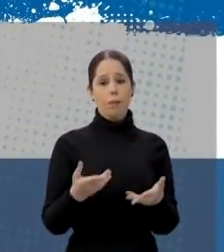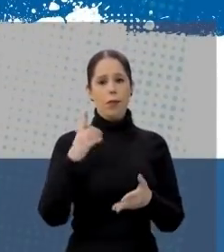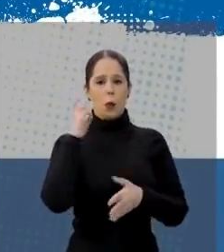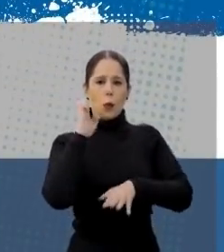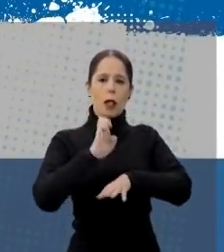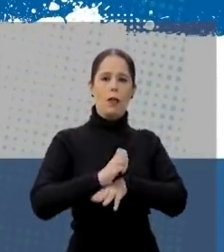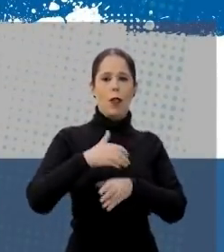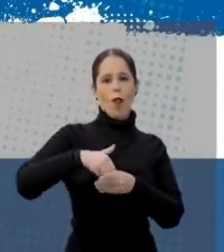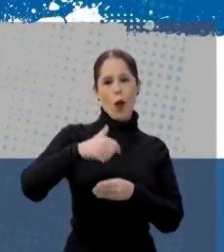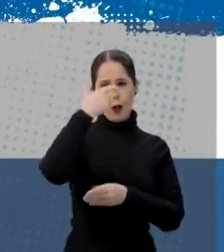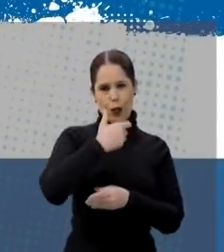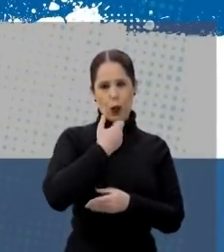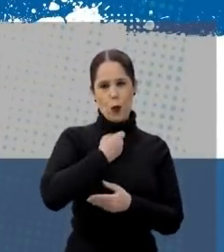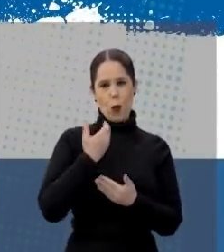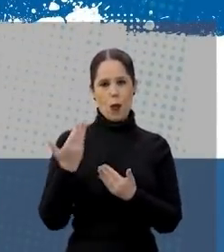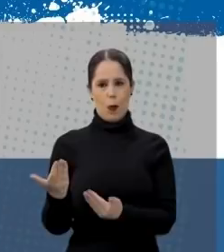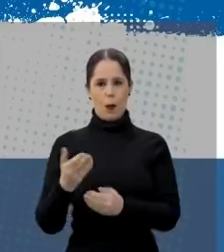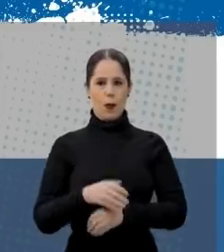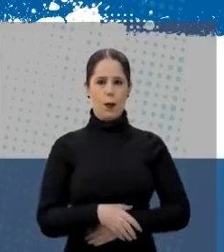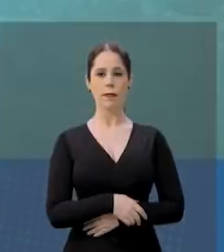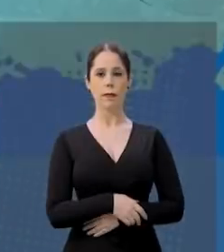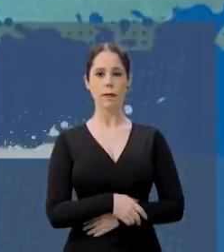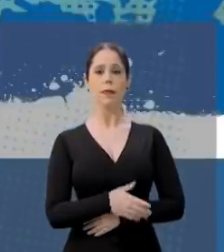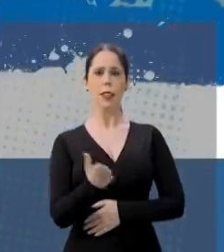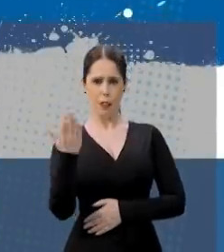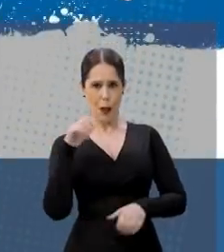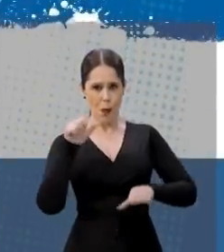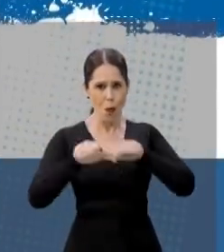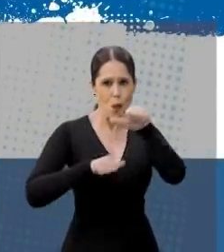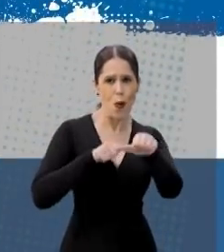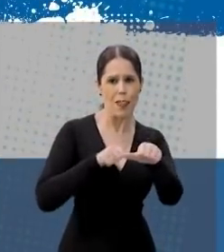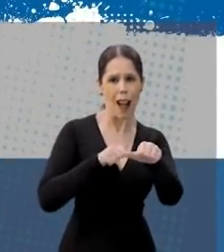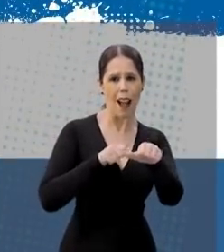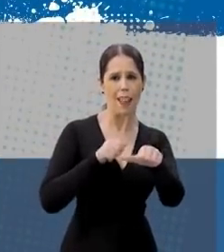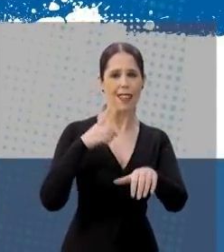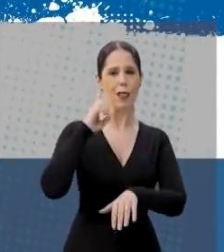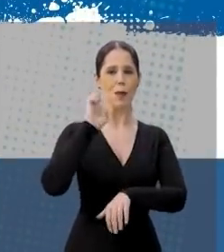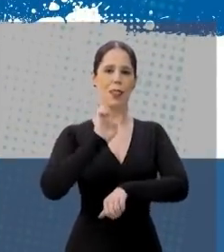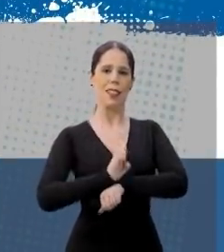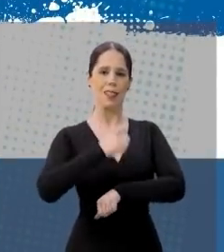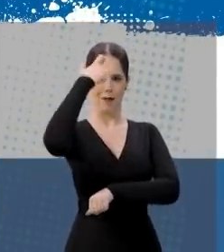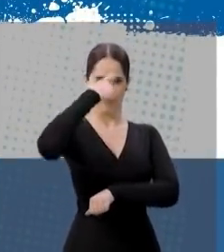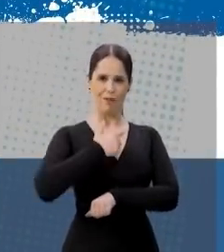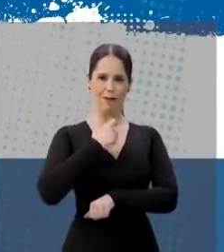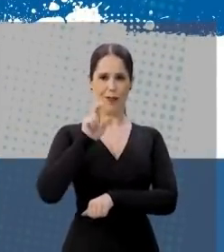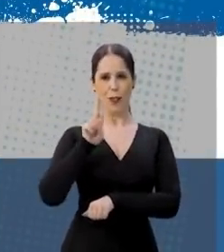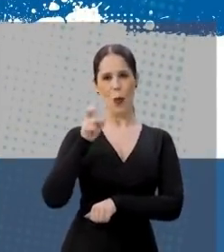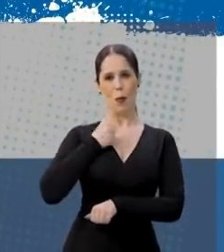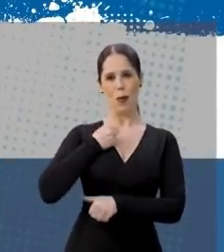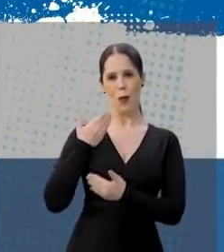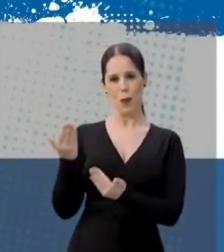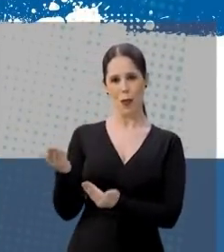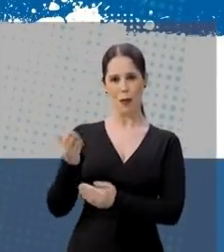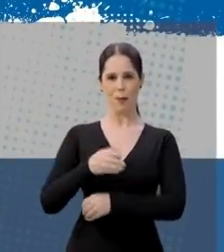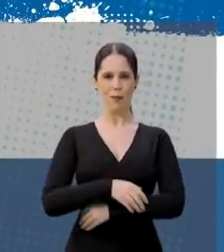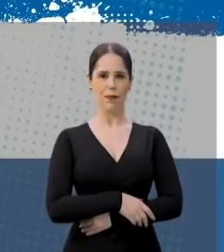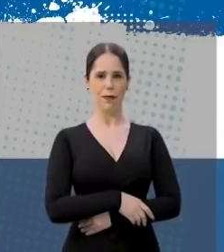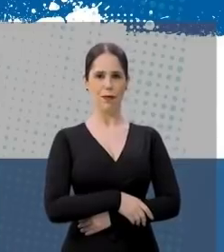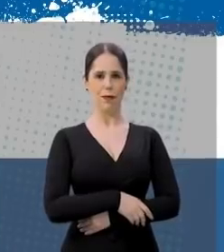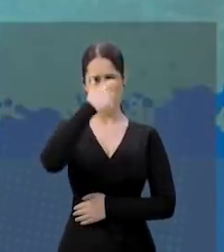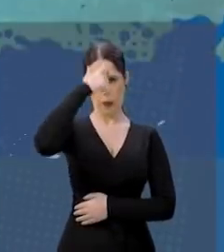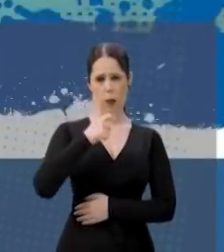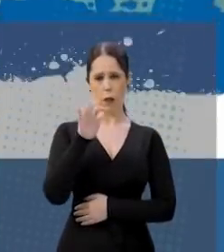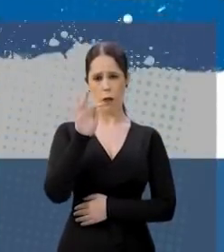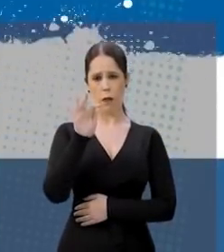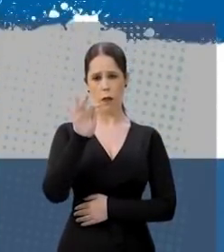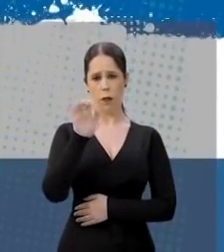deputado estadual, Pedro Pereira, 45600. Vamos girar a chave? Deputado estadual Mariela Portes, 45200.